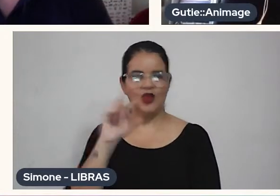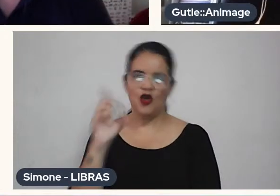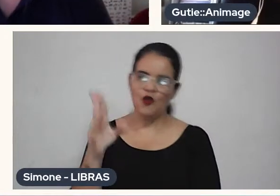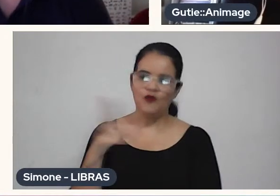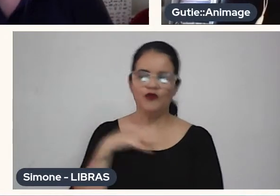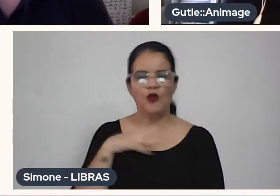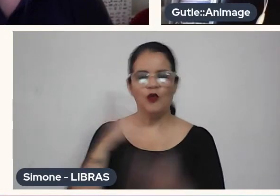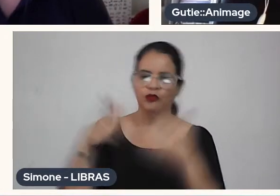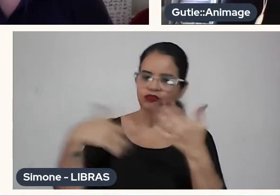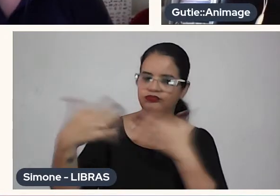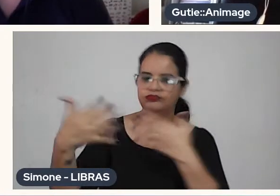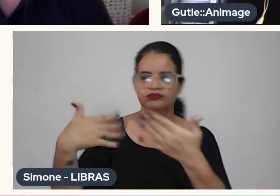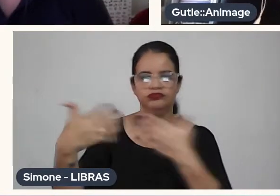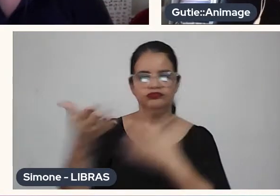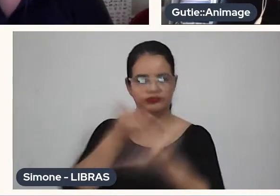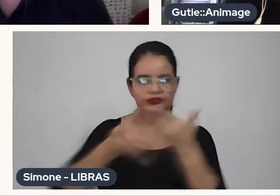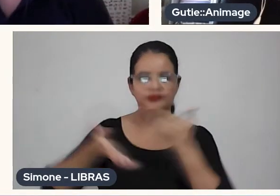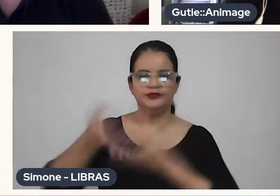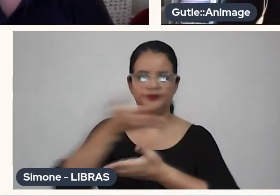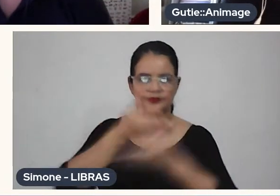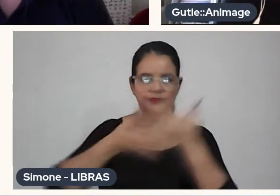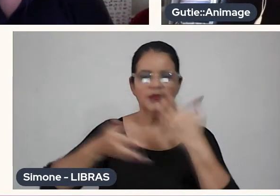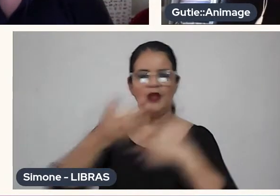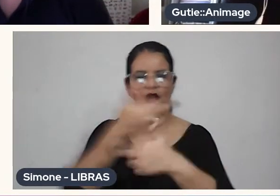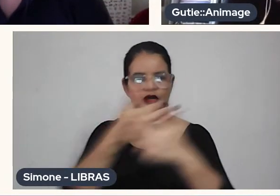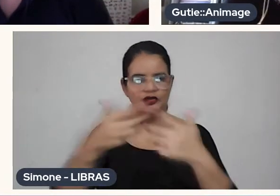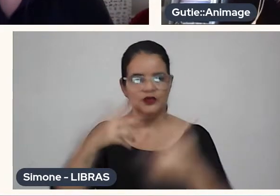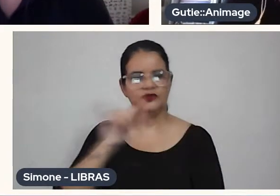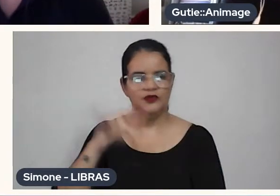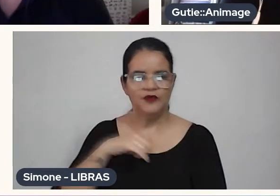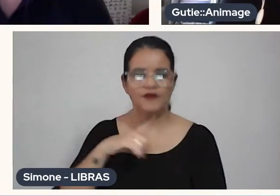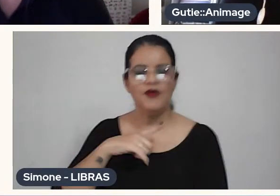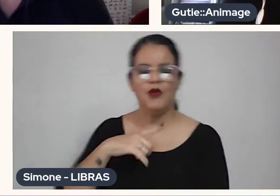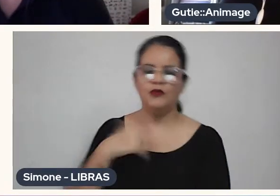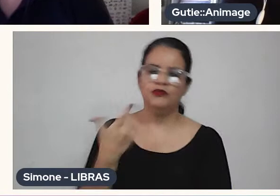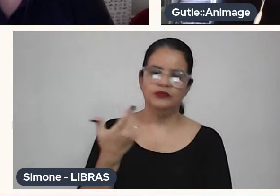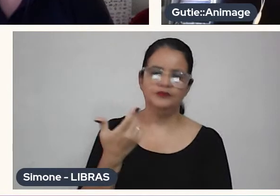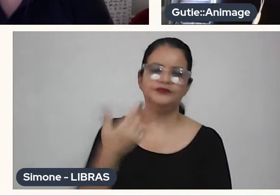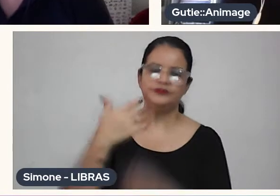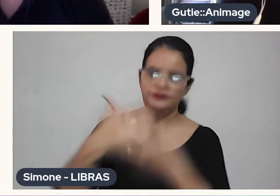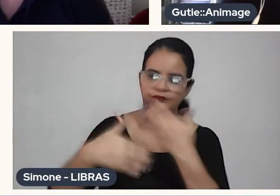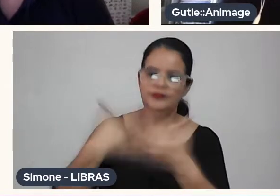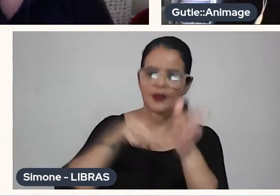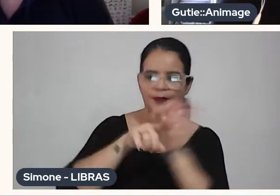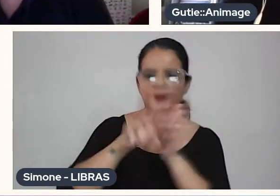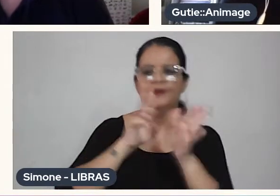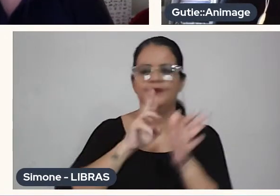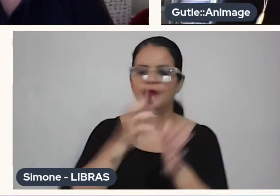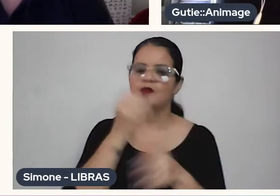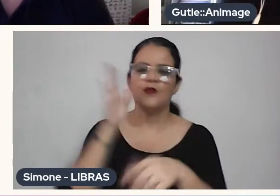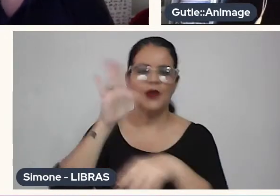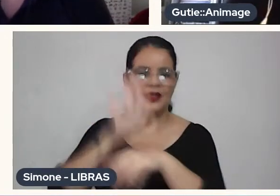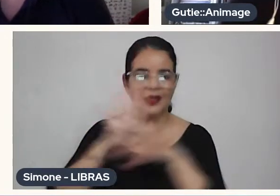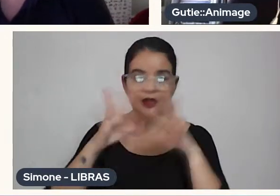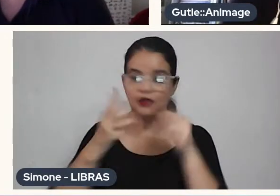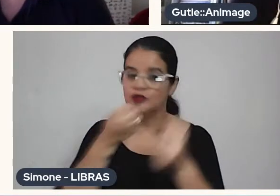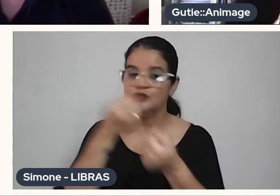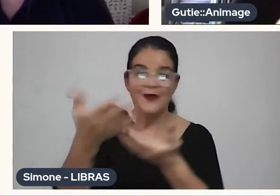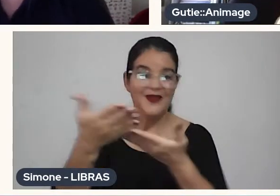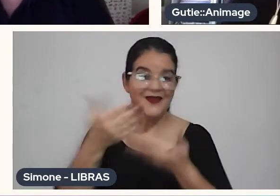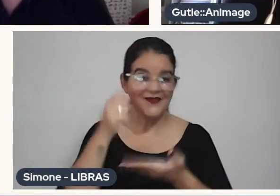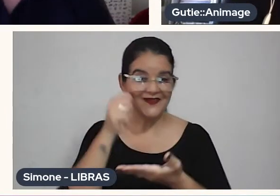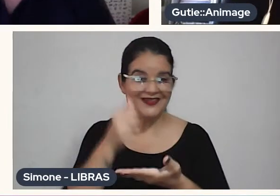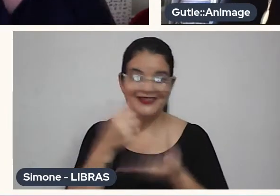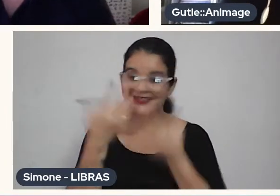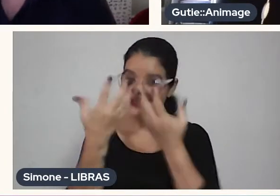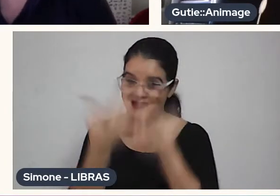da conversa, ou no final, as perguntas todas a gente vai encaminhar para o César e serão respondidas. Boa tarde a todos, bem-vindos, e vamos